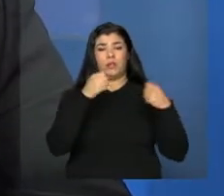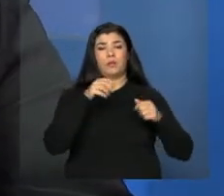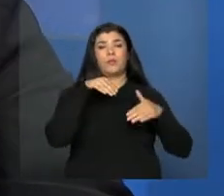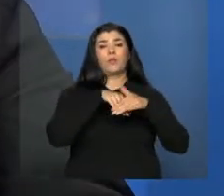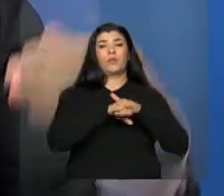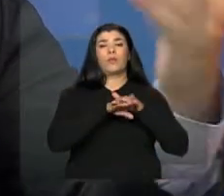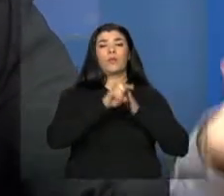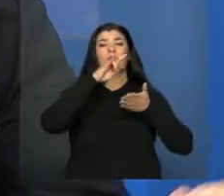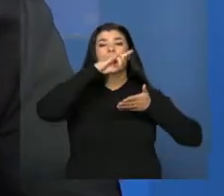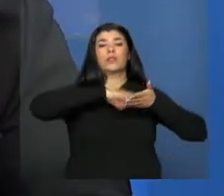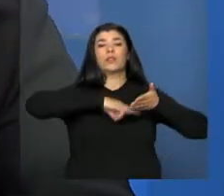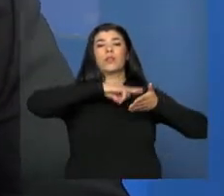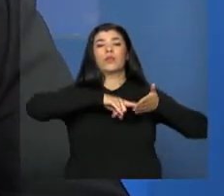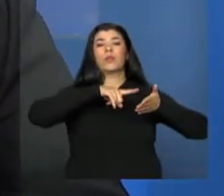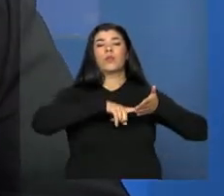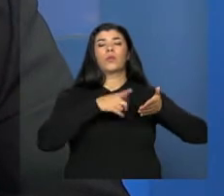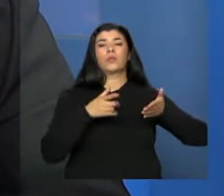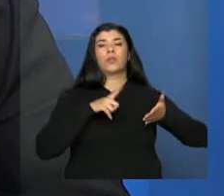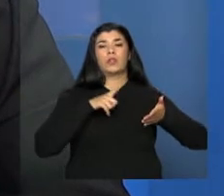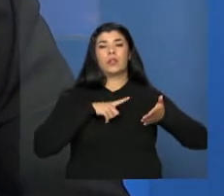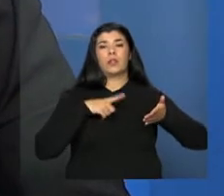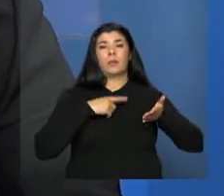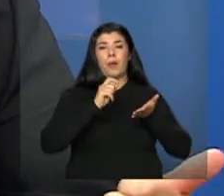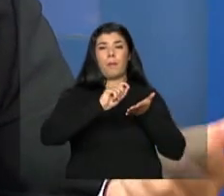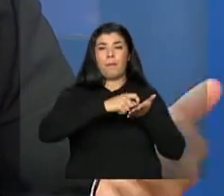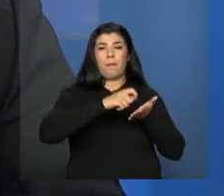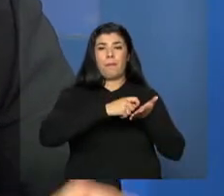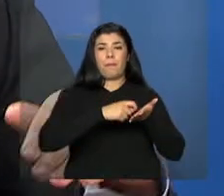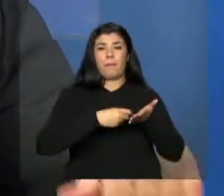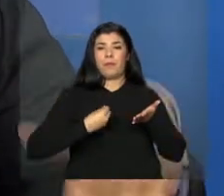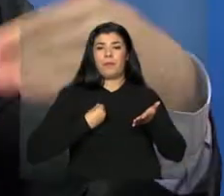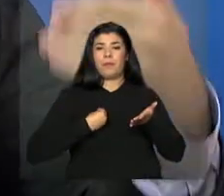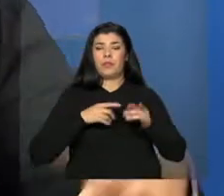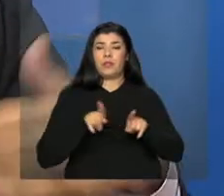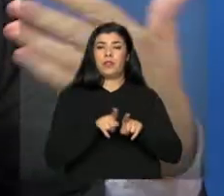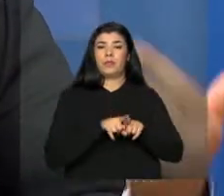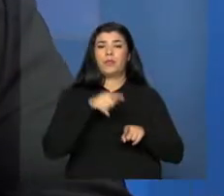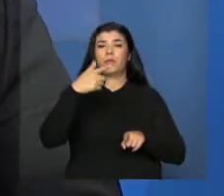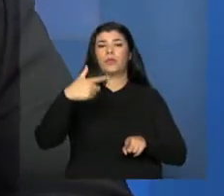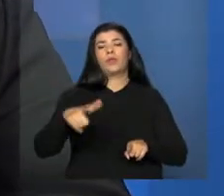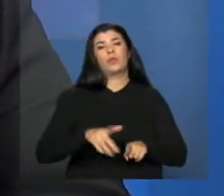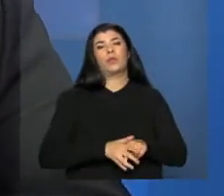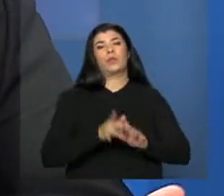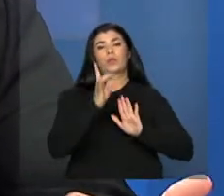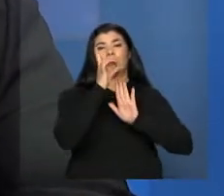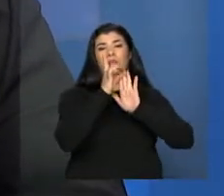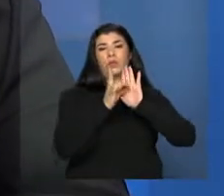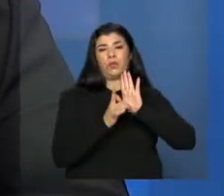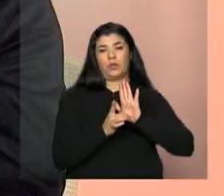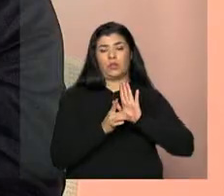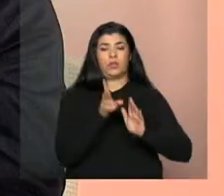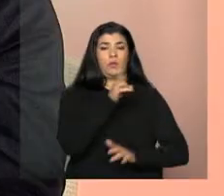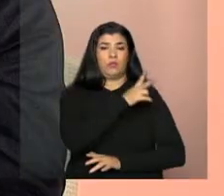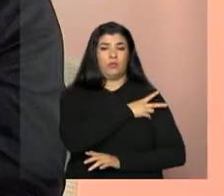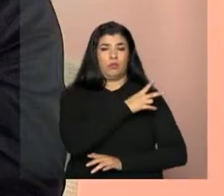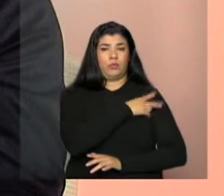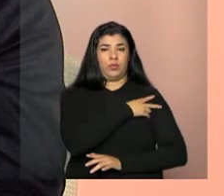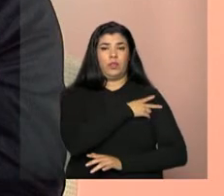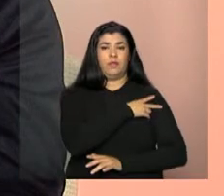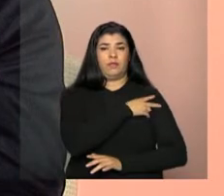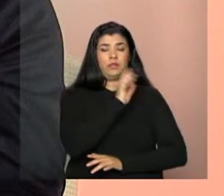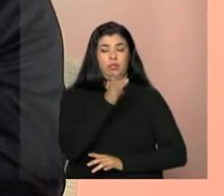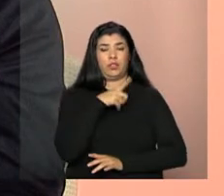por exemplo, a frequência do trabalhador ou a declaração de frequência do chefe imediato desse trabalhador,